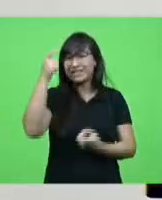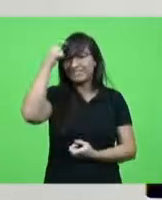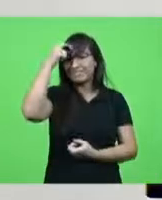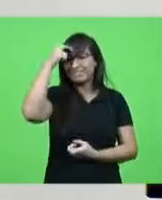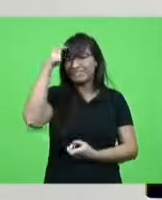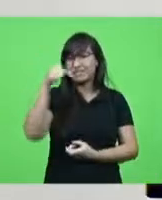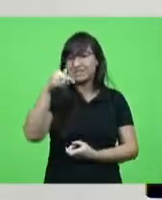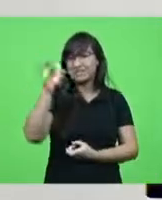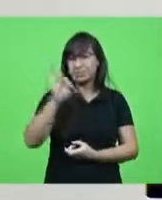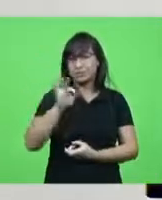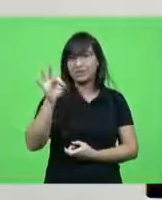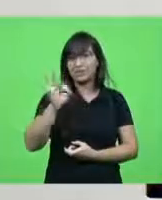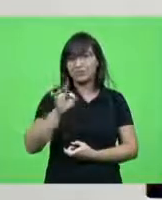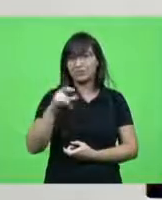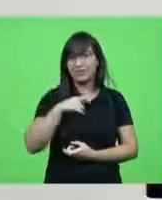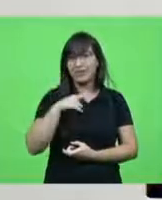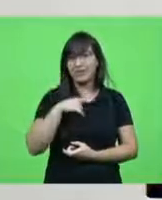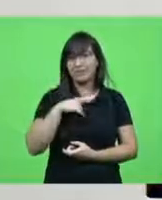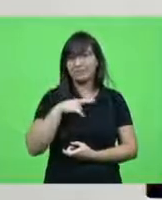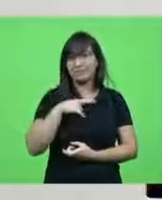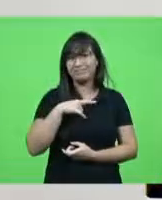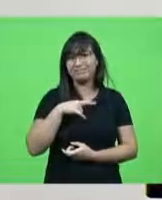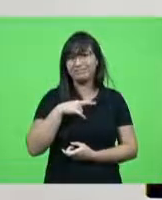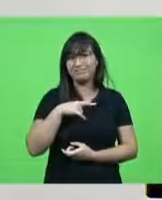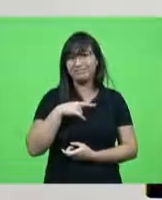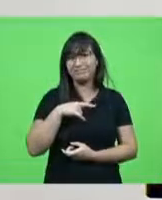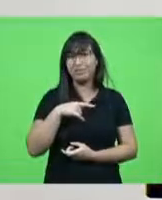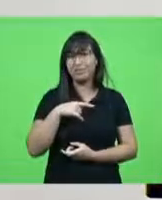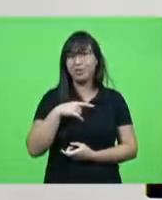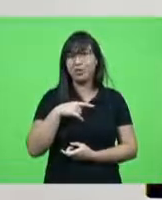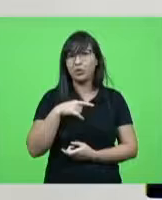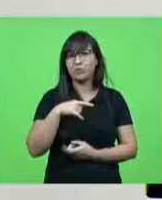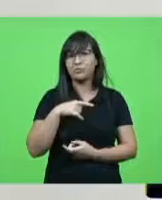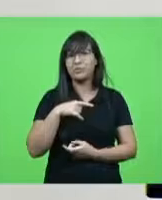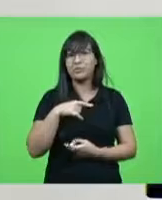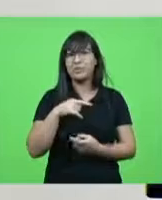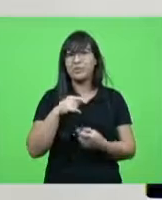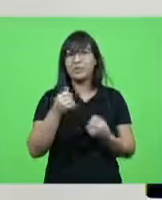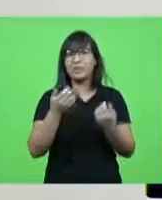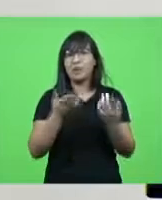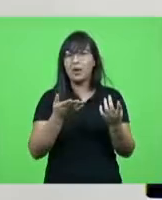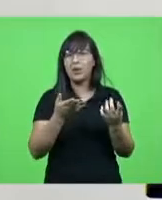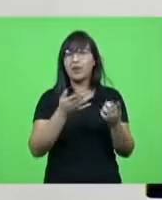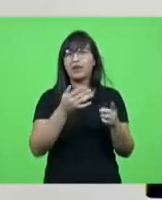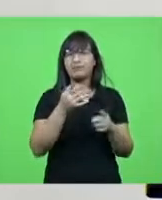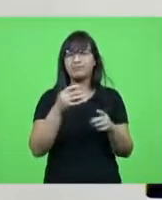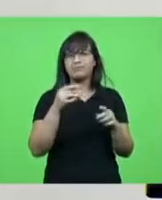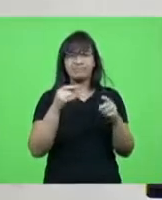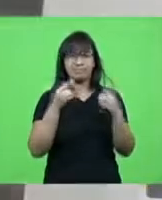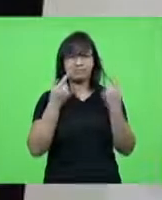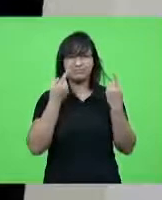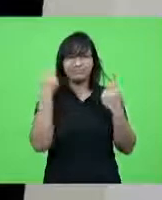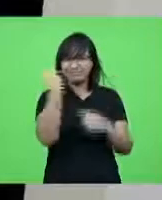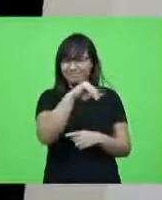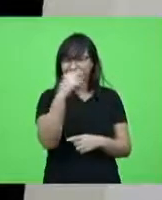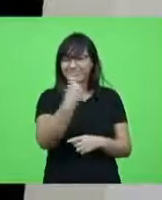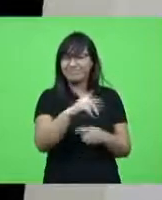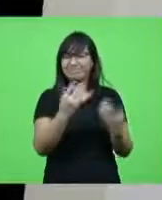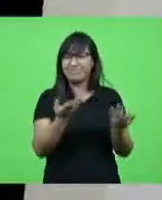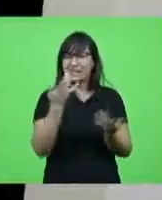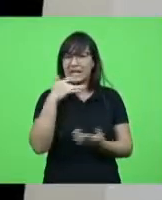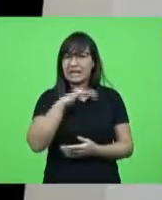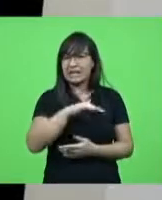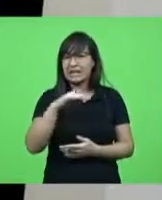% e a tortura vírgula 6% a gente viu uns casos escandalosos aí pode passar o próximo caso de violência